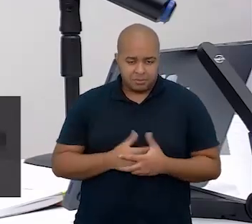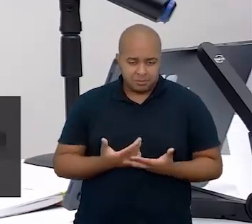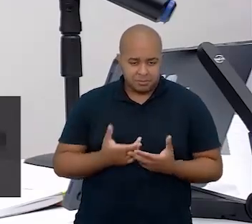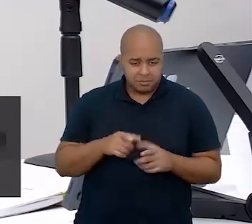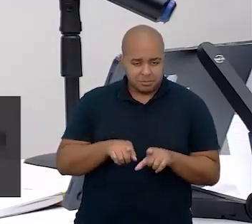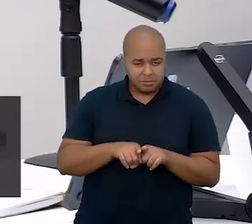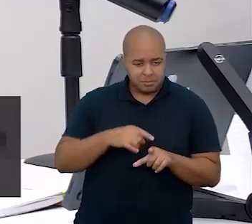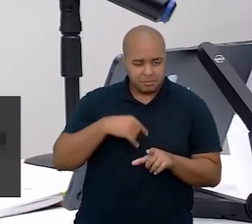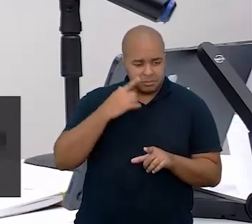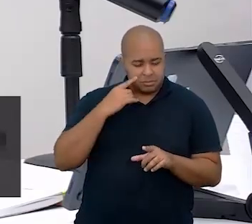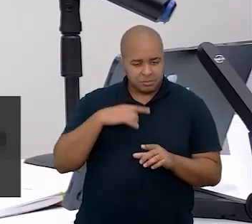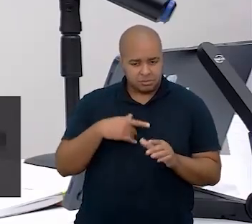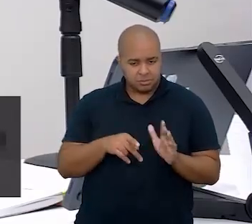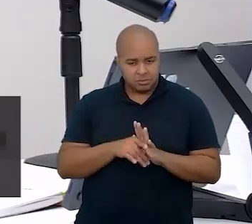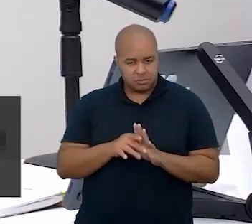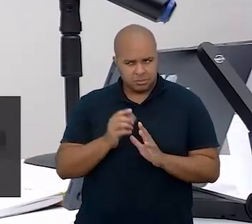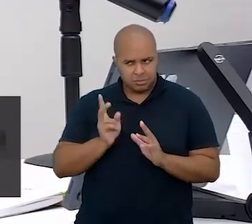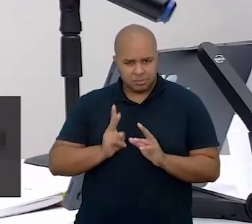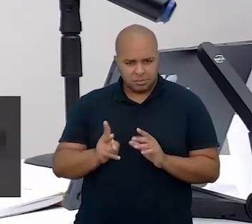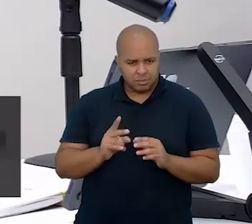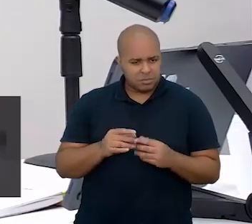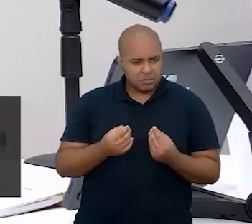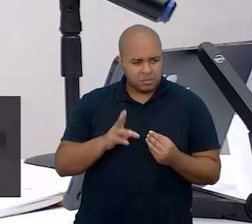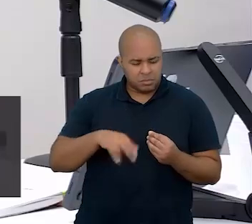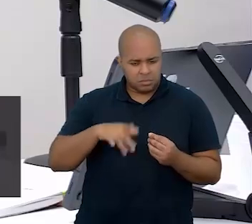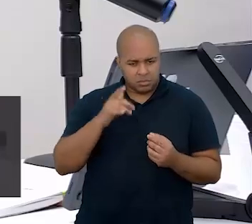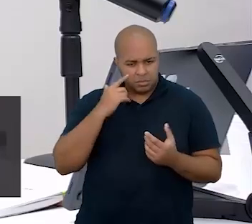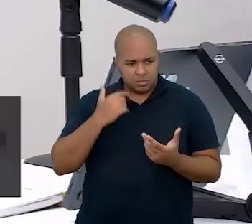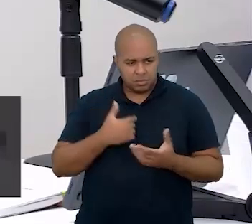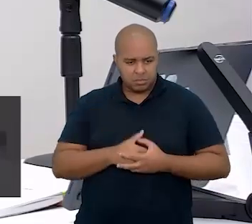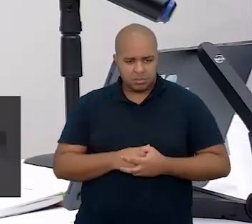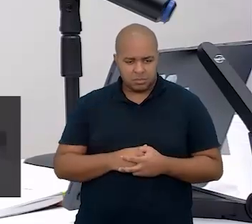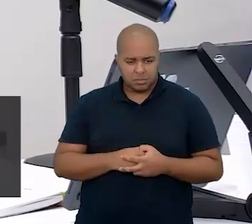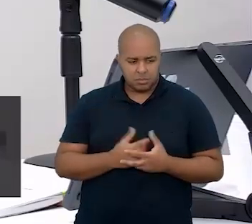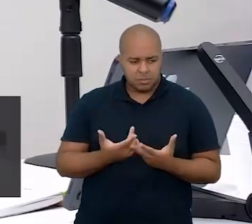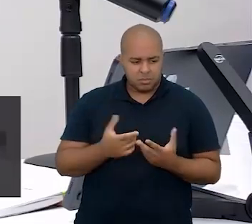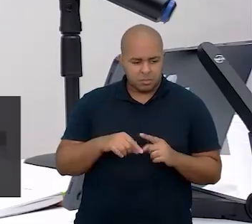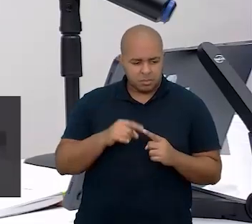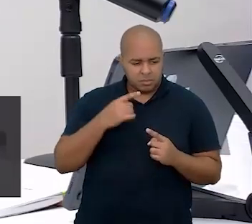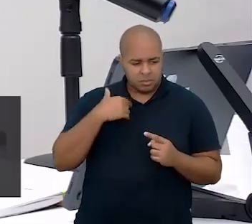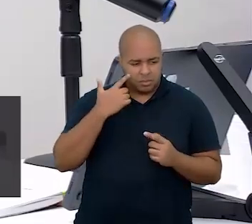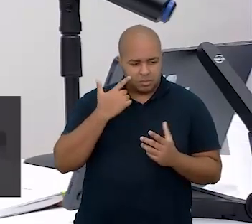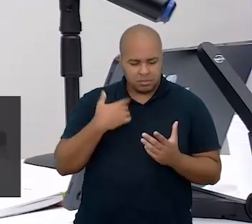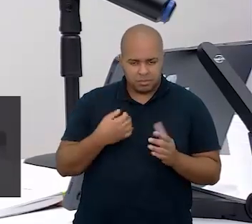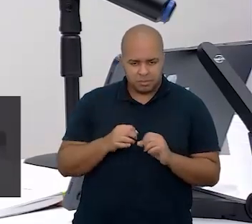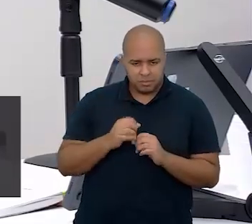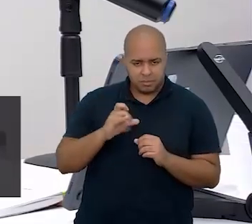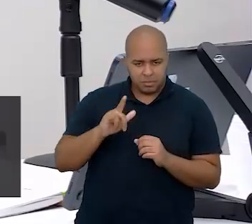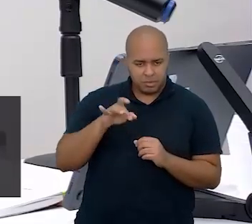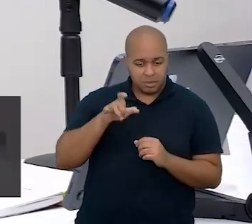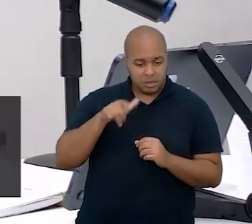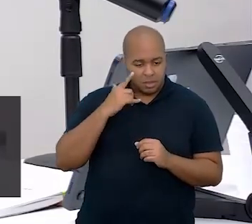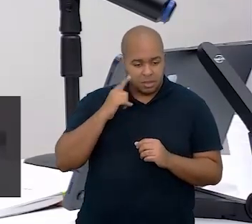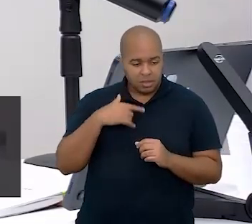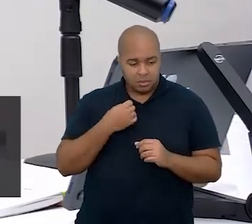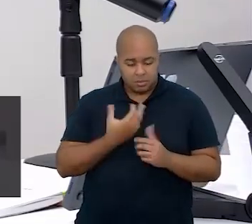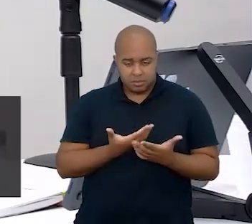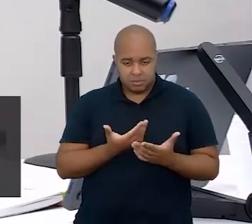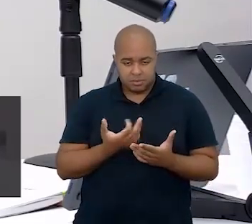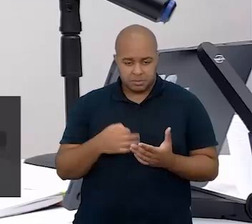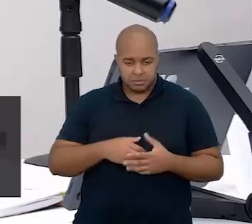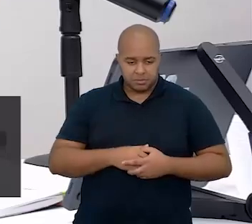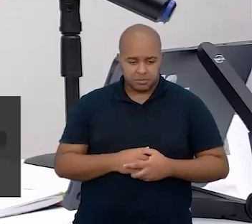Perder a eternidade? Nunca! O adocicado do chiclé era bonzinho.